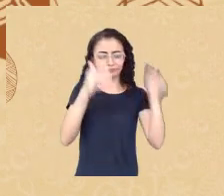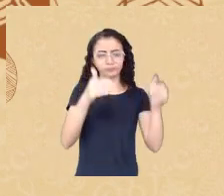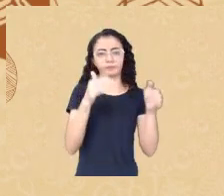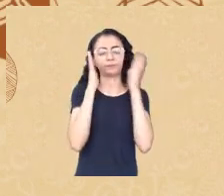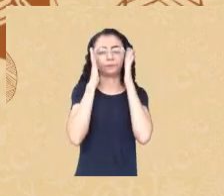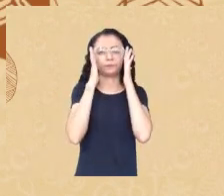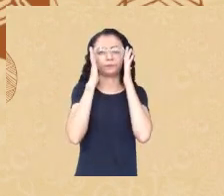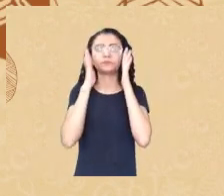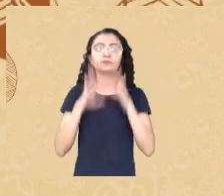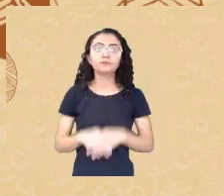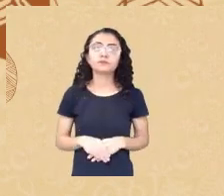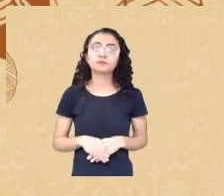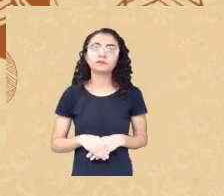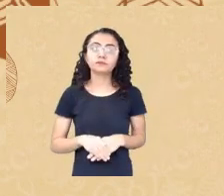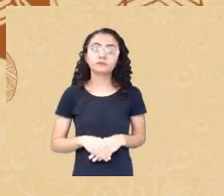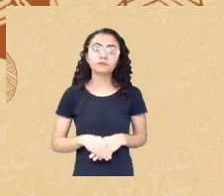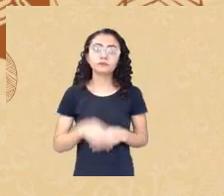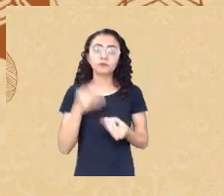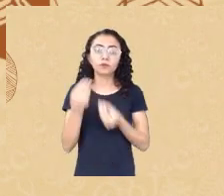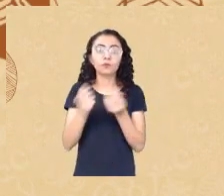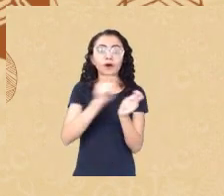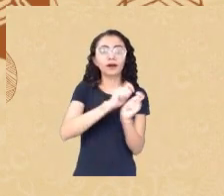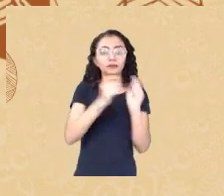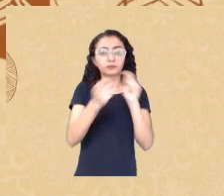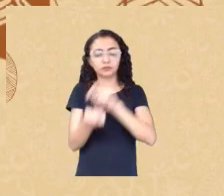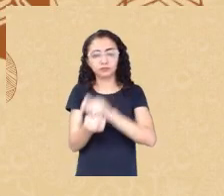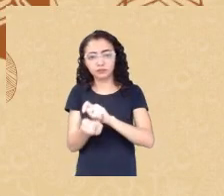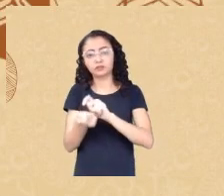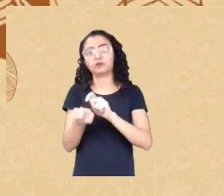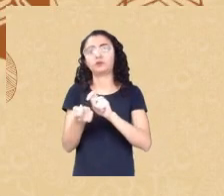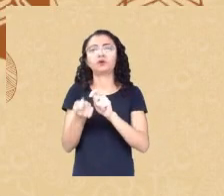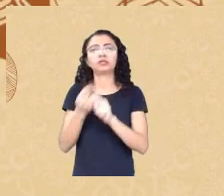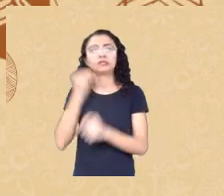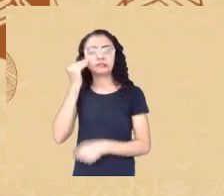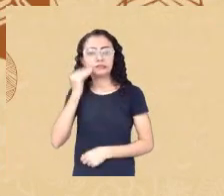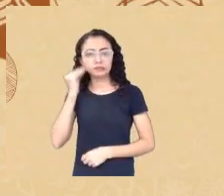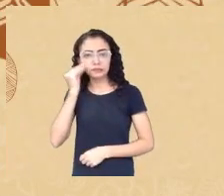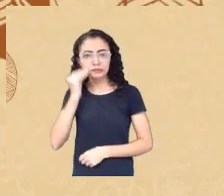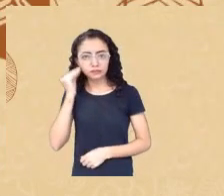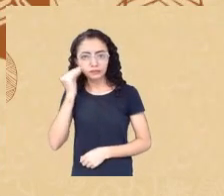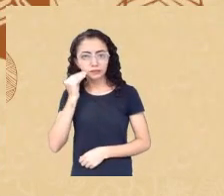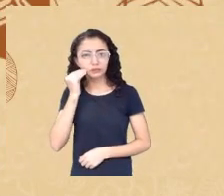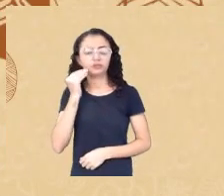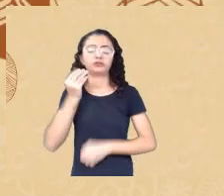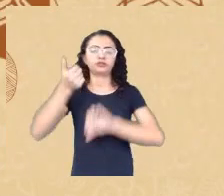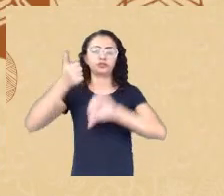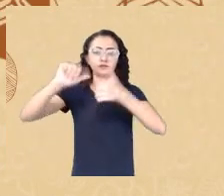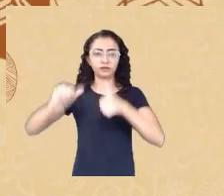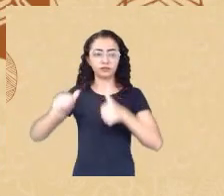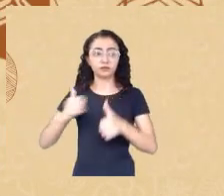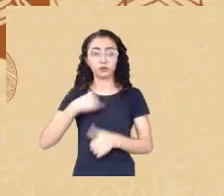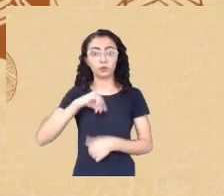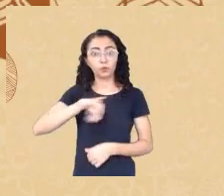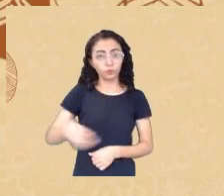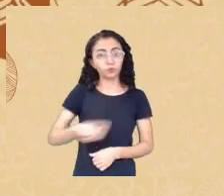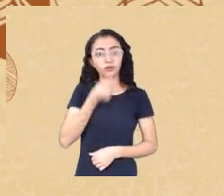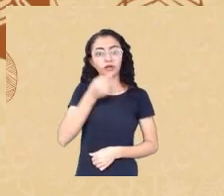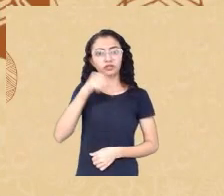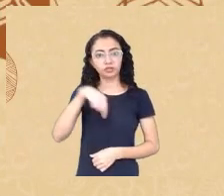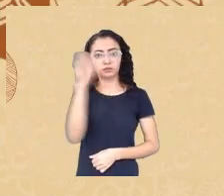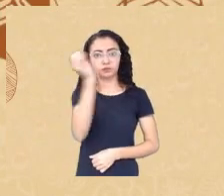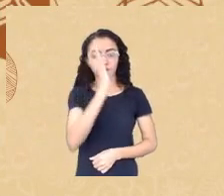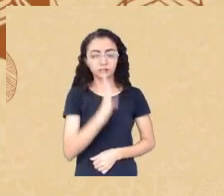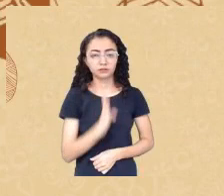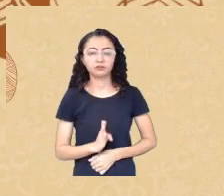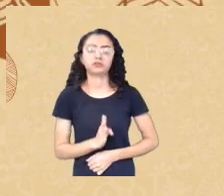adaptação de testes quando eu tive a oportunidade de fazer isso no Brasil eu fiz vários instrumentos com colaborações